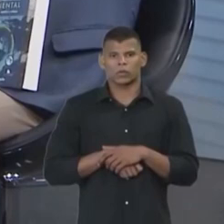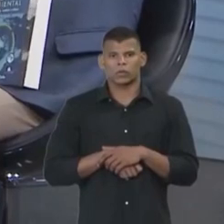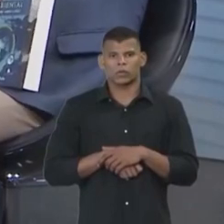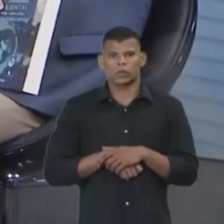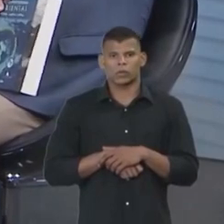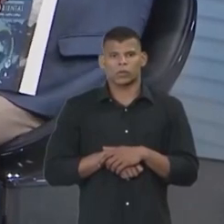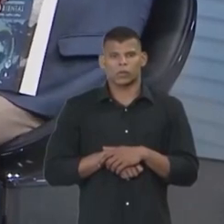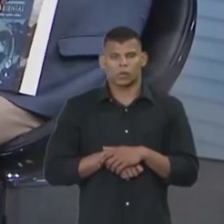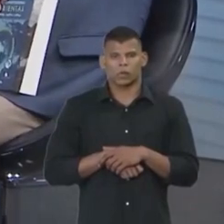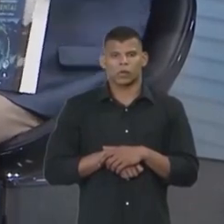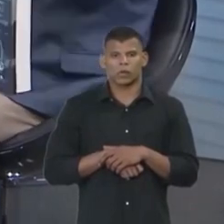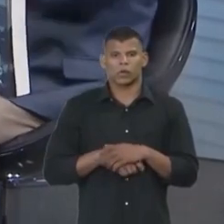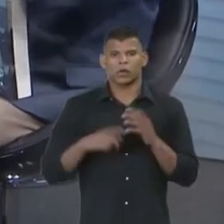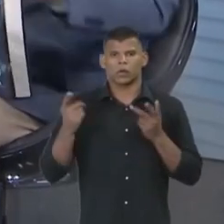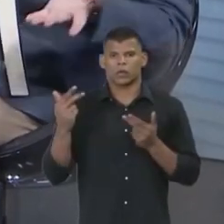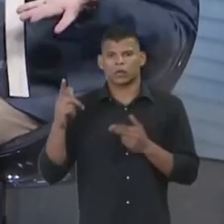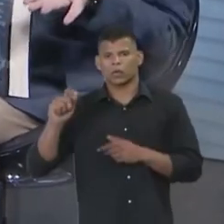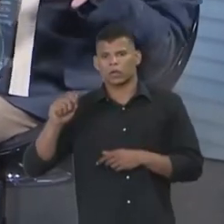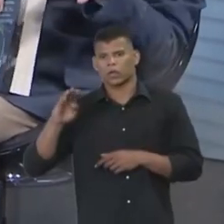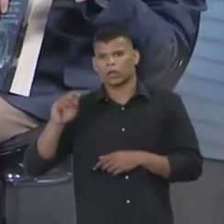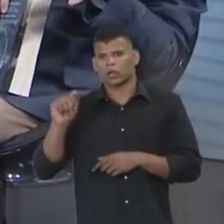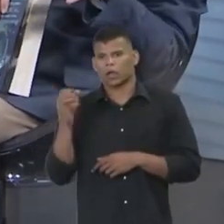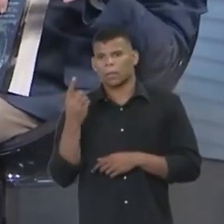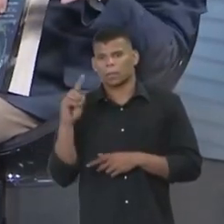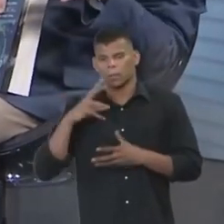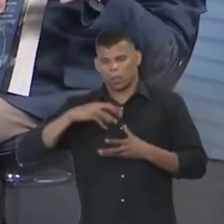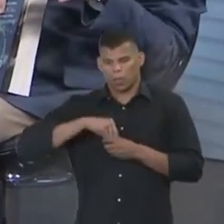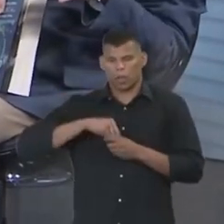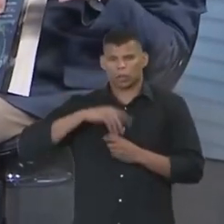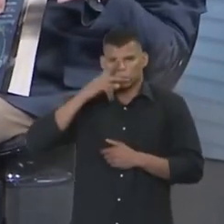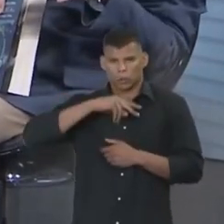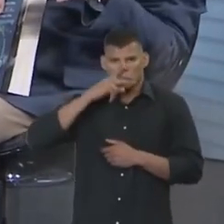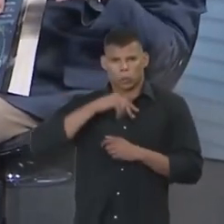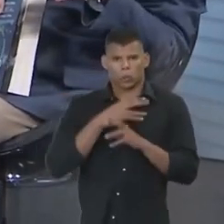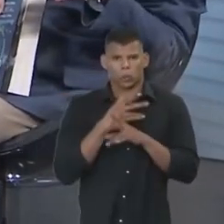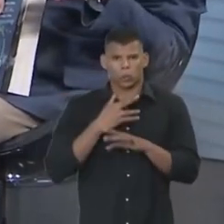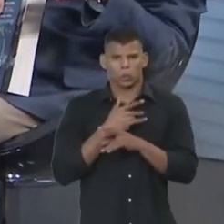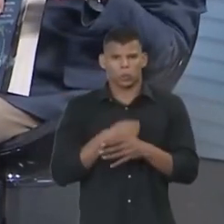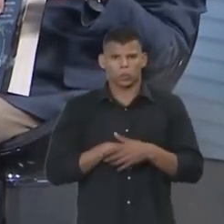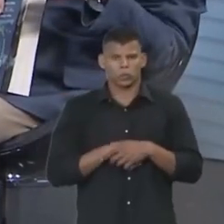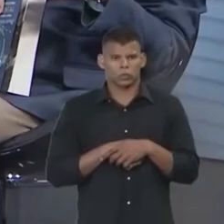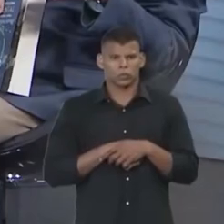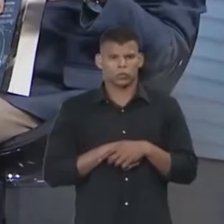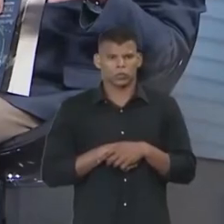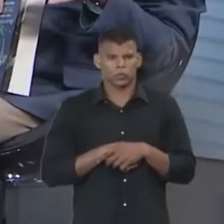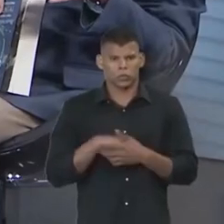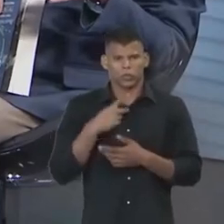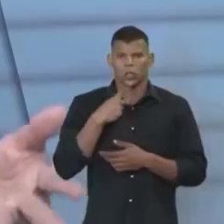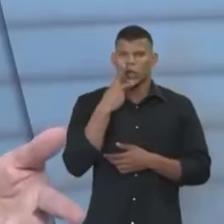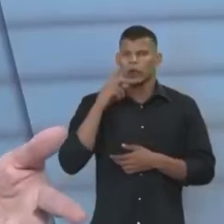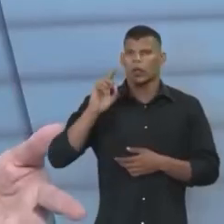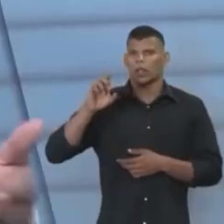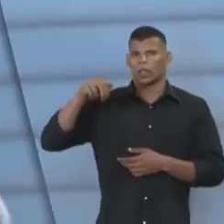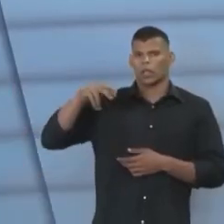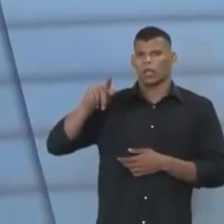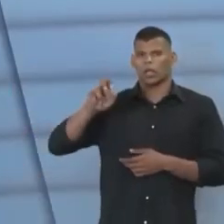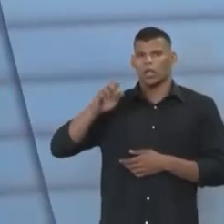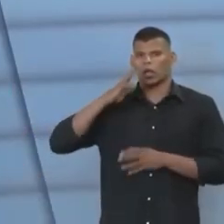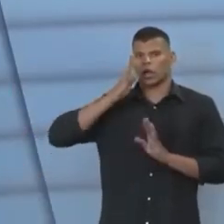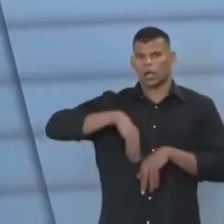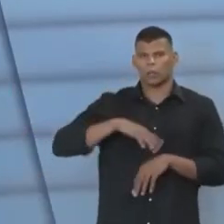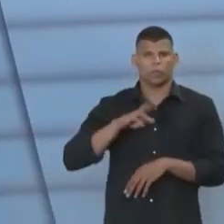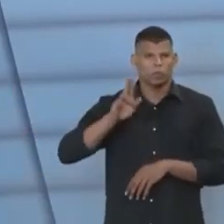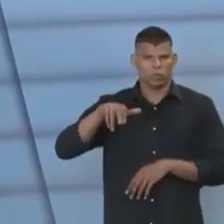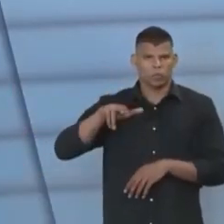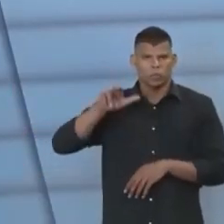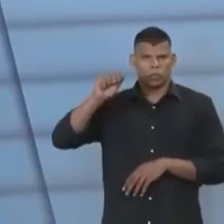Gabão. Da mesma cidade. Inclusive, Renato, para quem não sabe, a dengue nunca acabou. Nem a chikungunya e nem a zika.